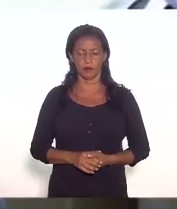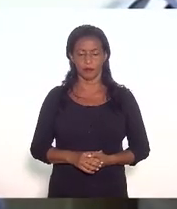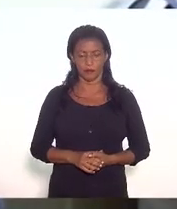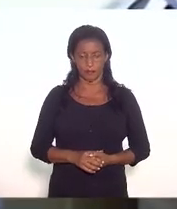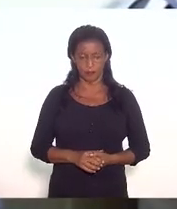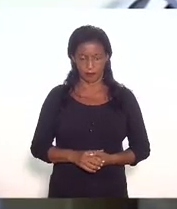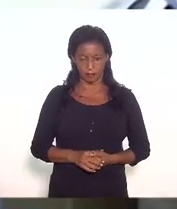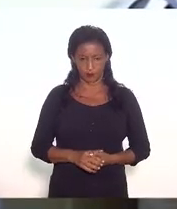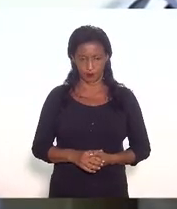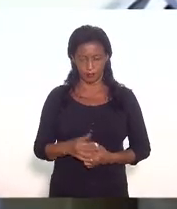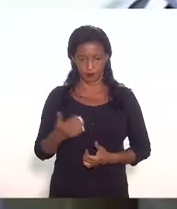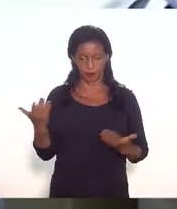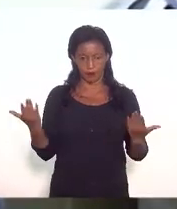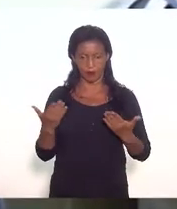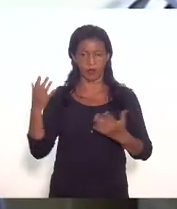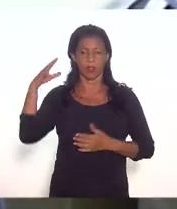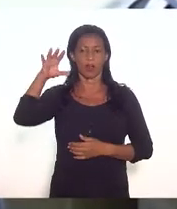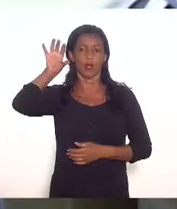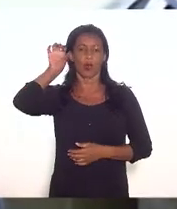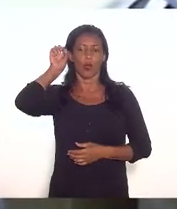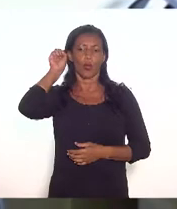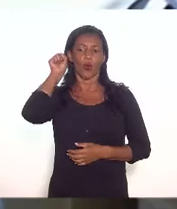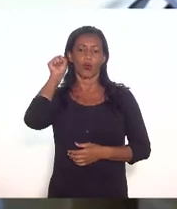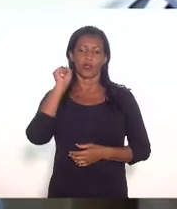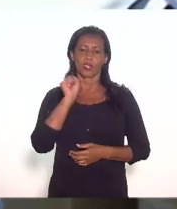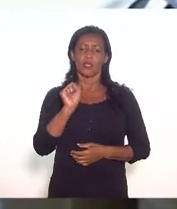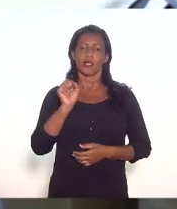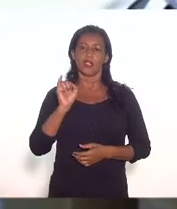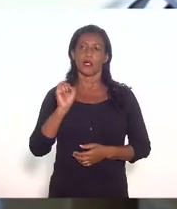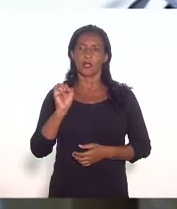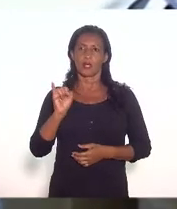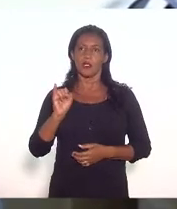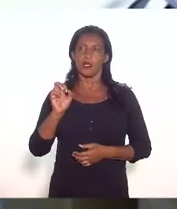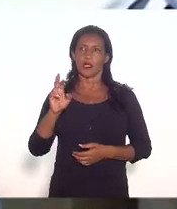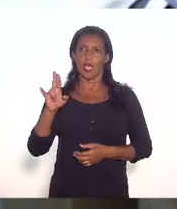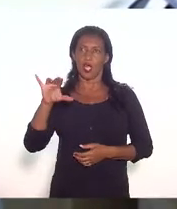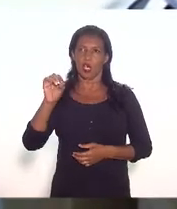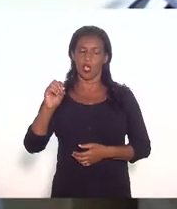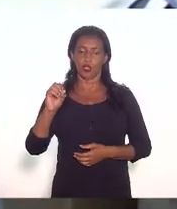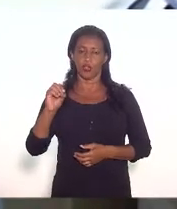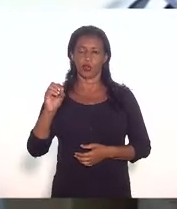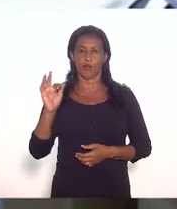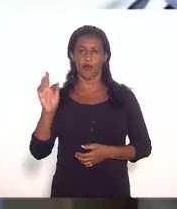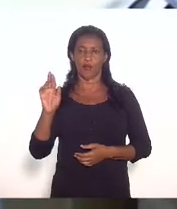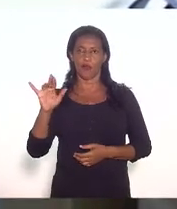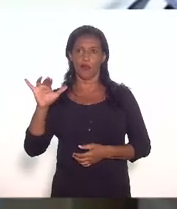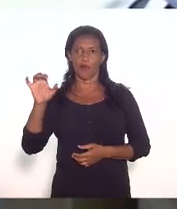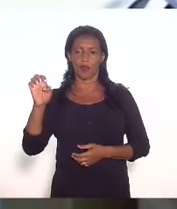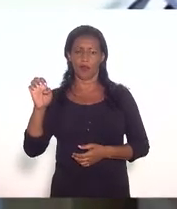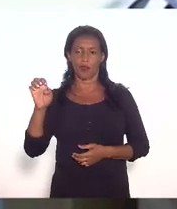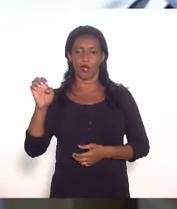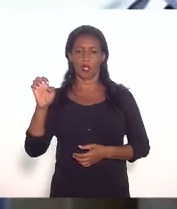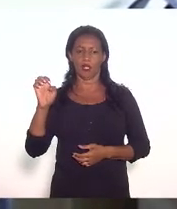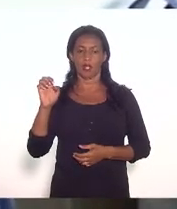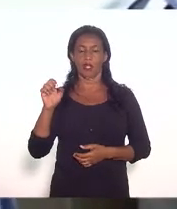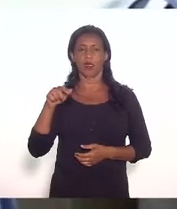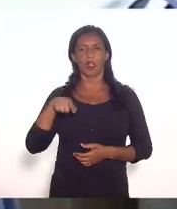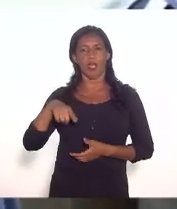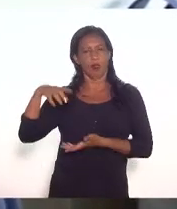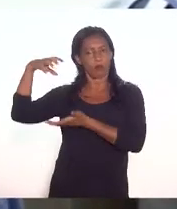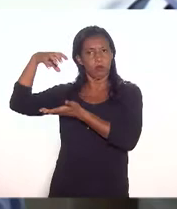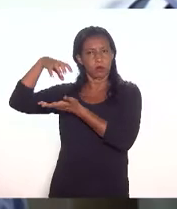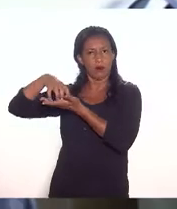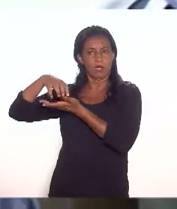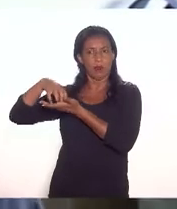seu tempo vamos ouvir agora doutor Sérgio Kennedy de Soares Preto superintendente do aeroporto do Rio de Janeiro